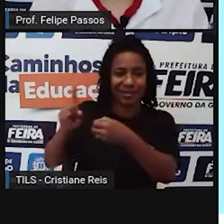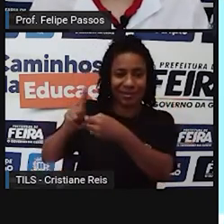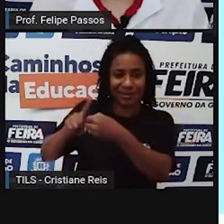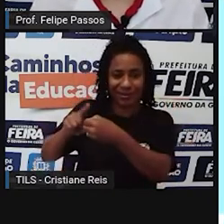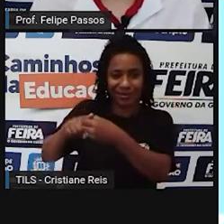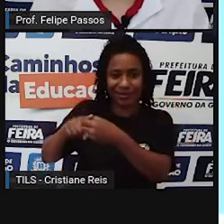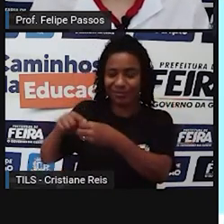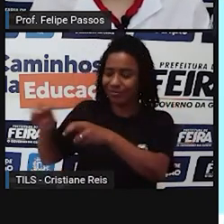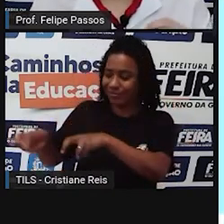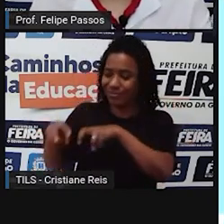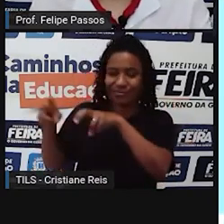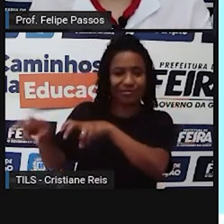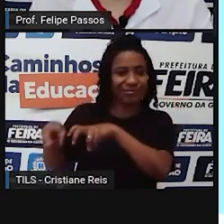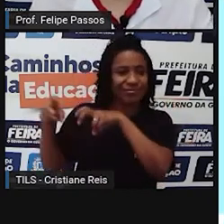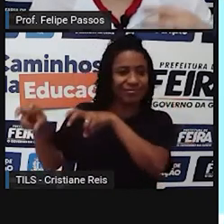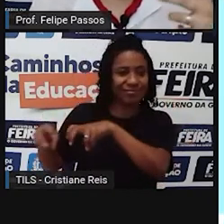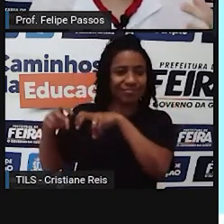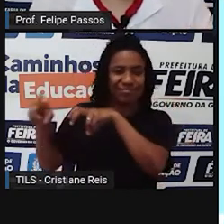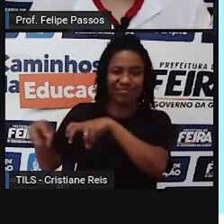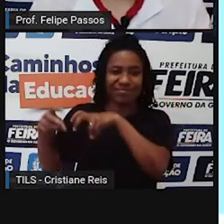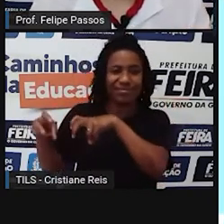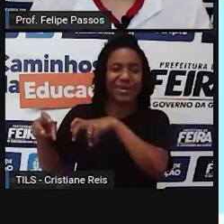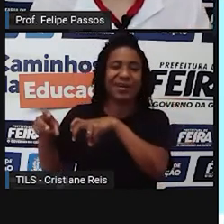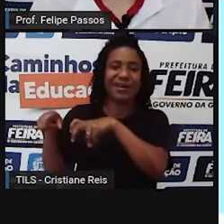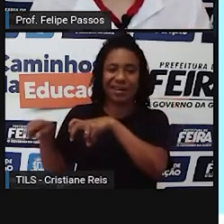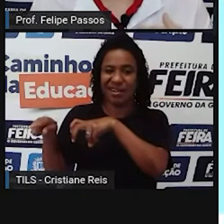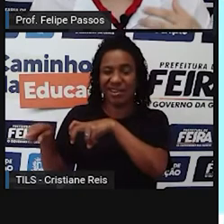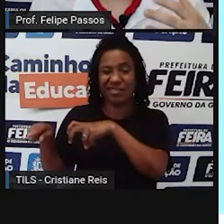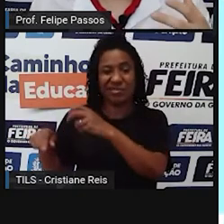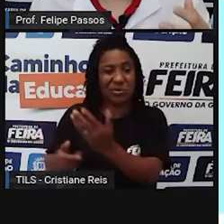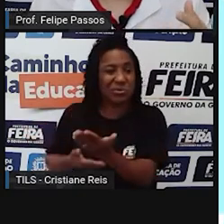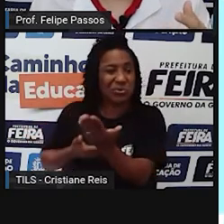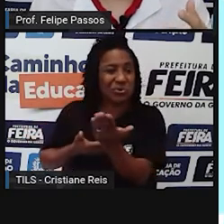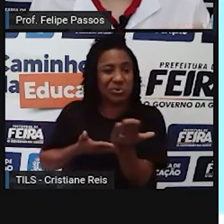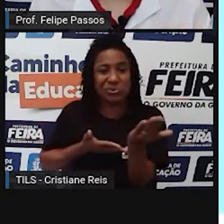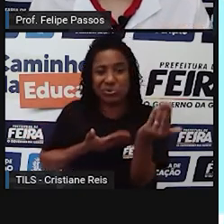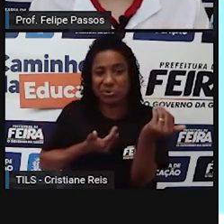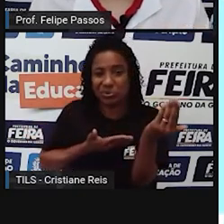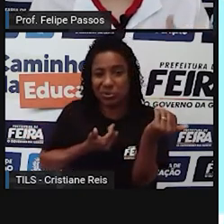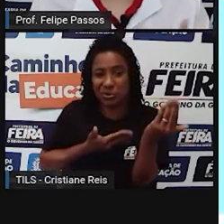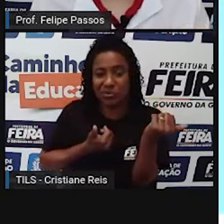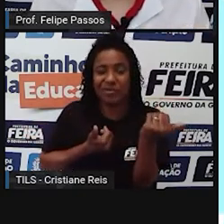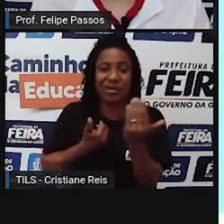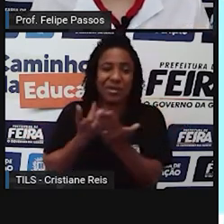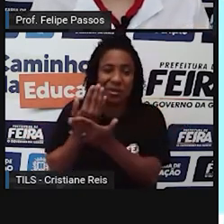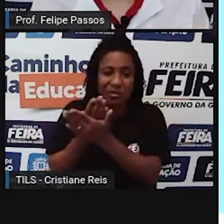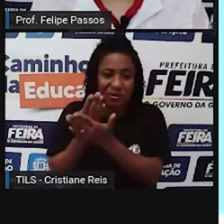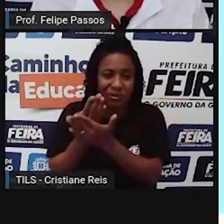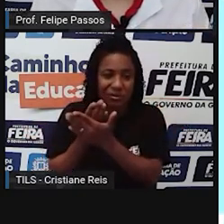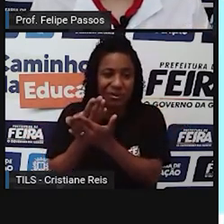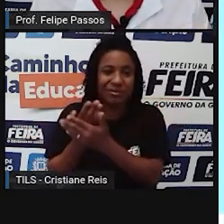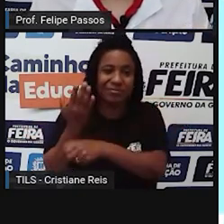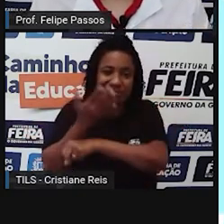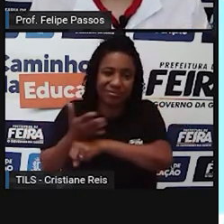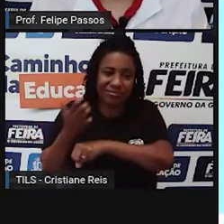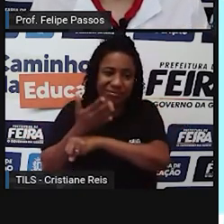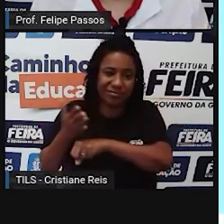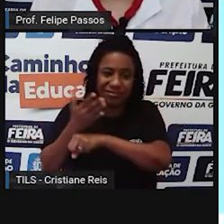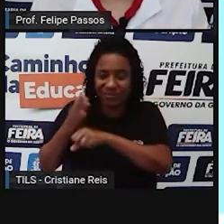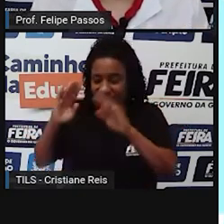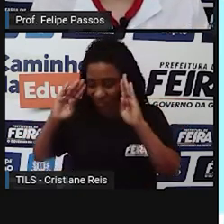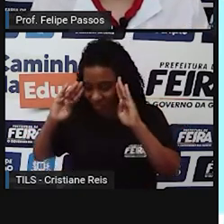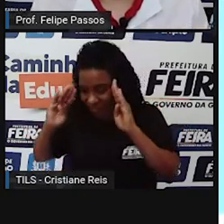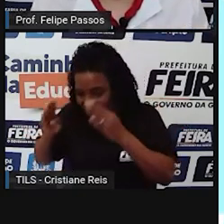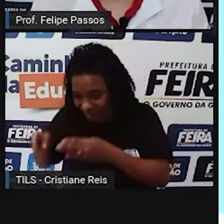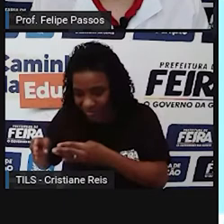aquela vida adiante, Eles não querem investir num estudo, numa prática que leve ele a viver